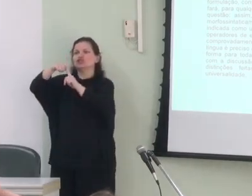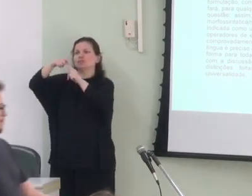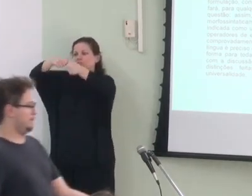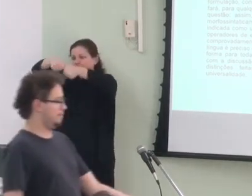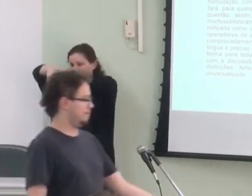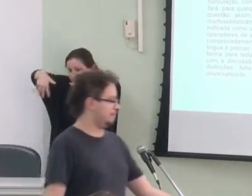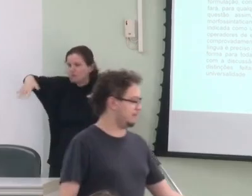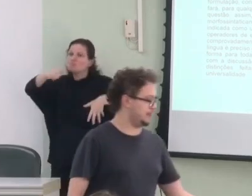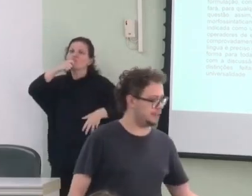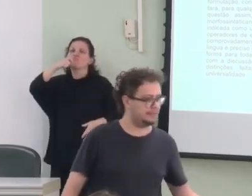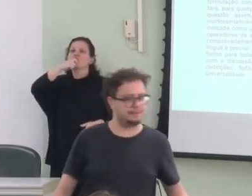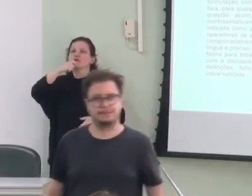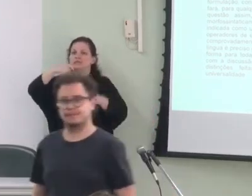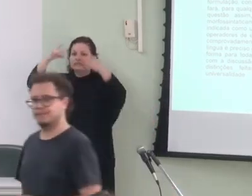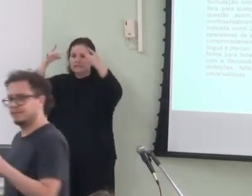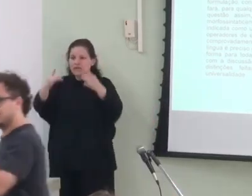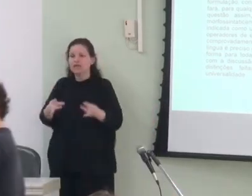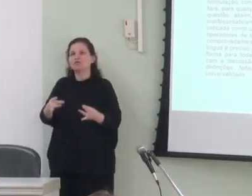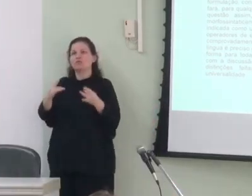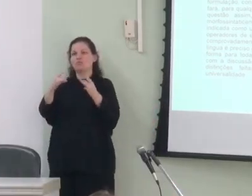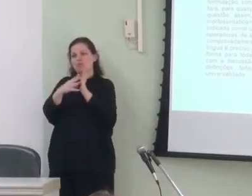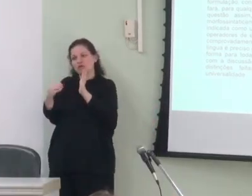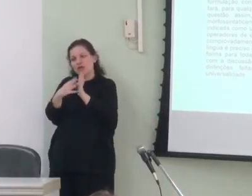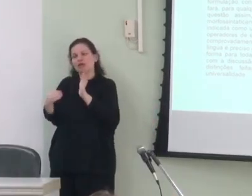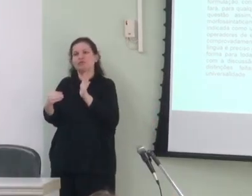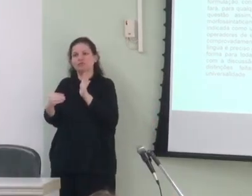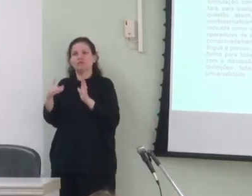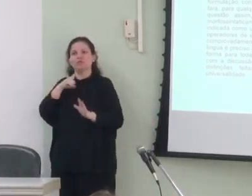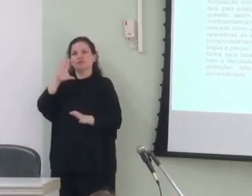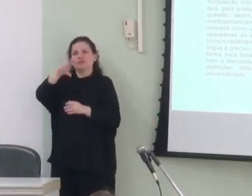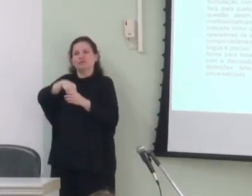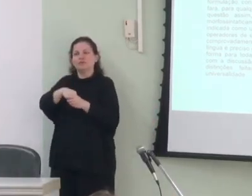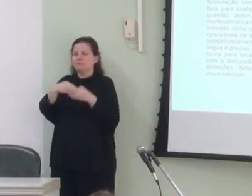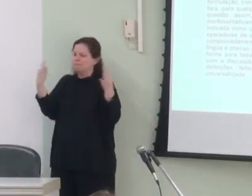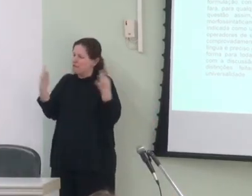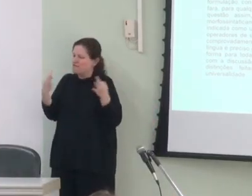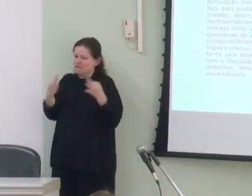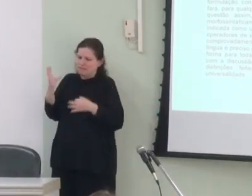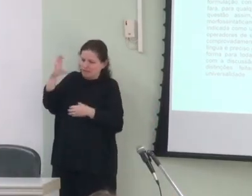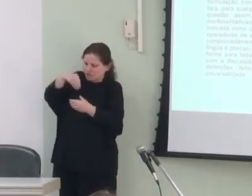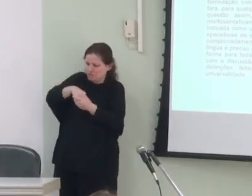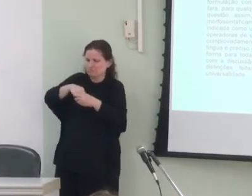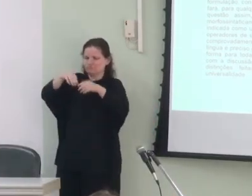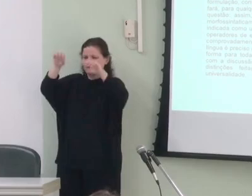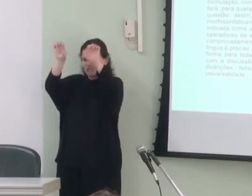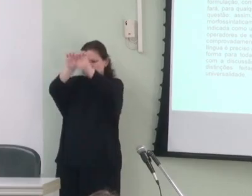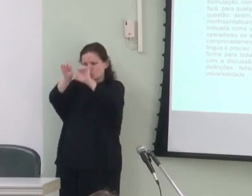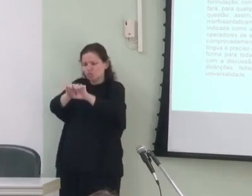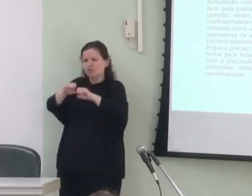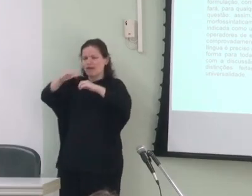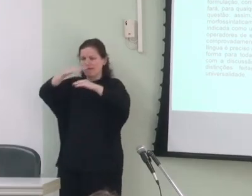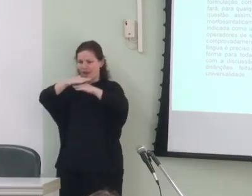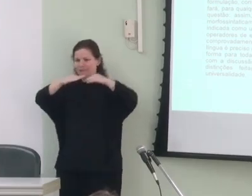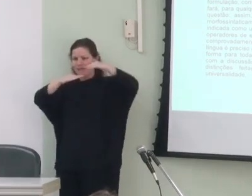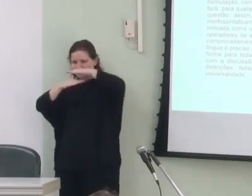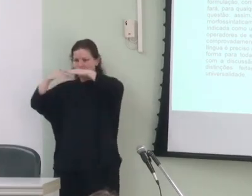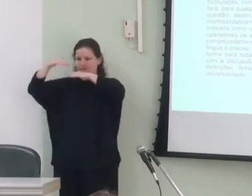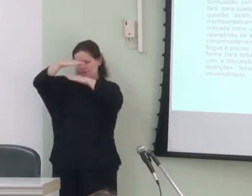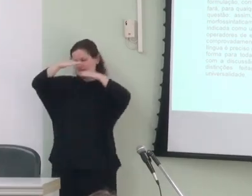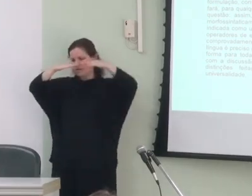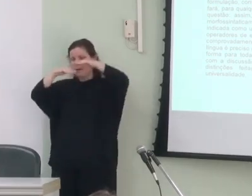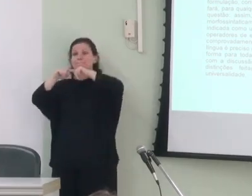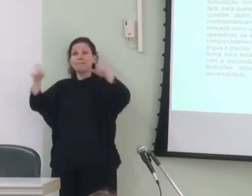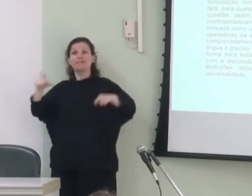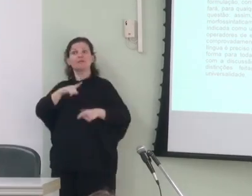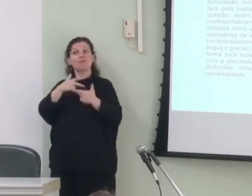não descritos no modelo mas abarcados por ele perfeitamente inseridos na estrutura em camadas mas há uma coisa